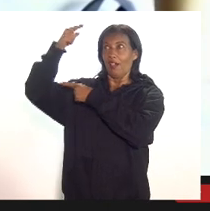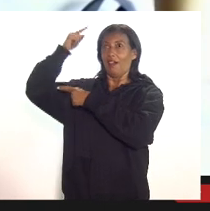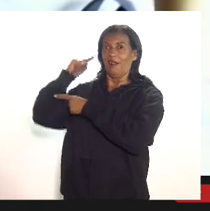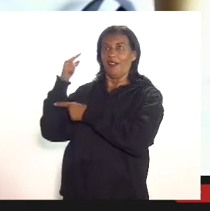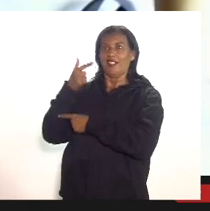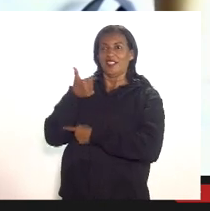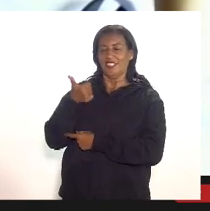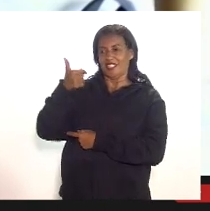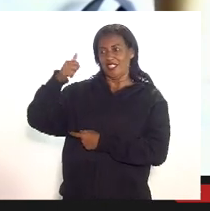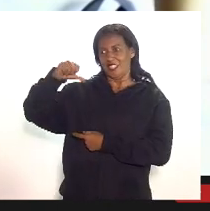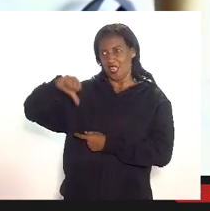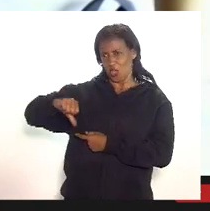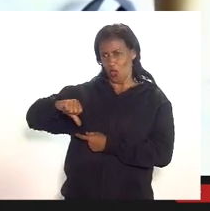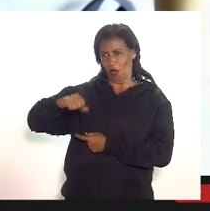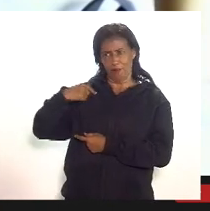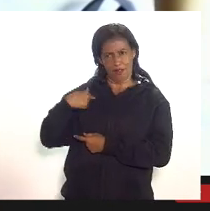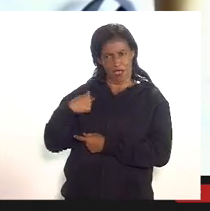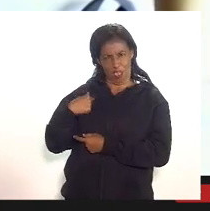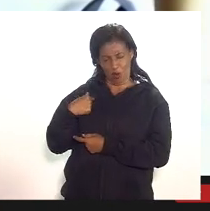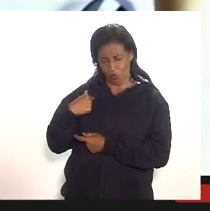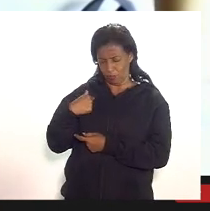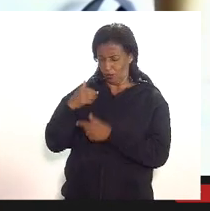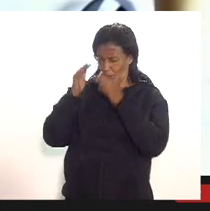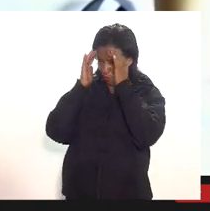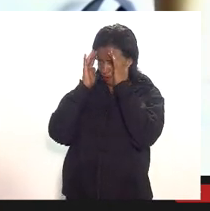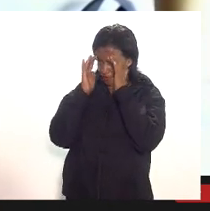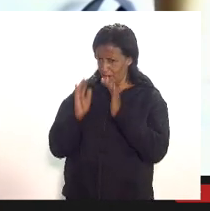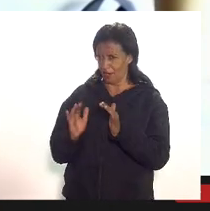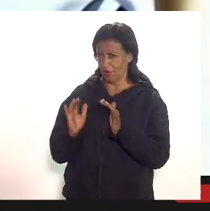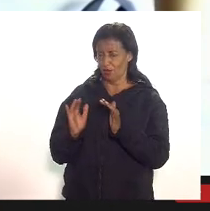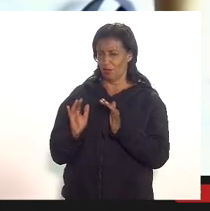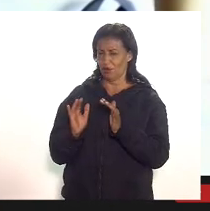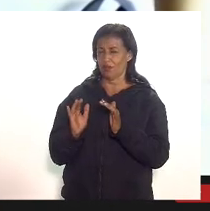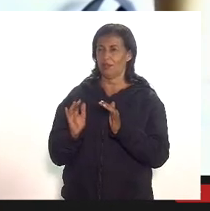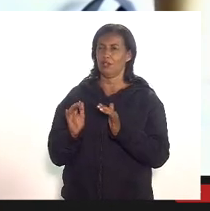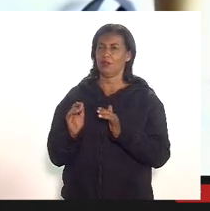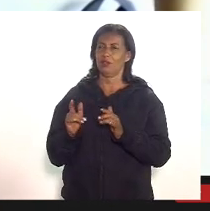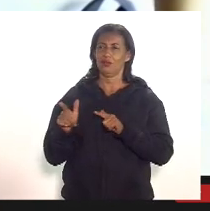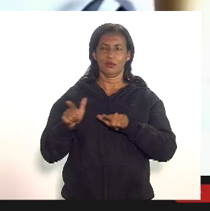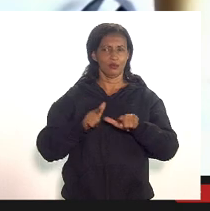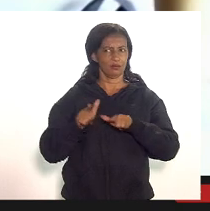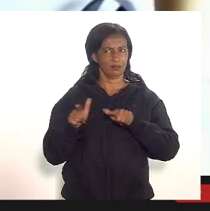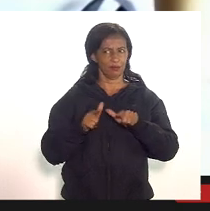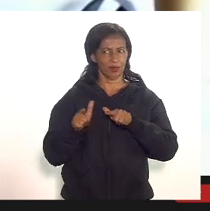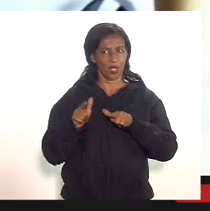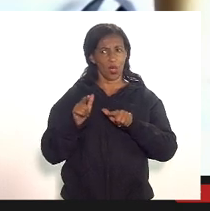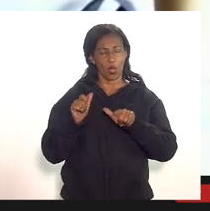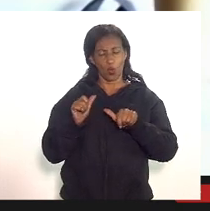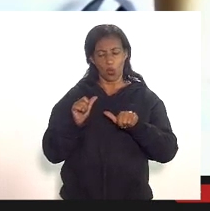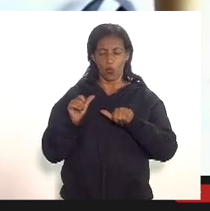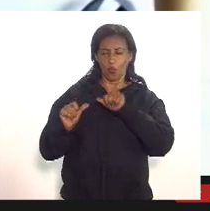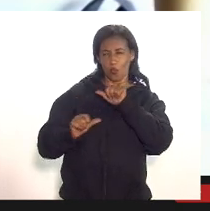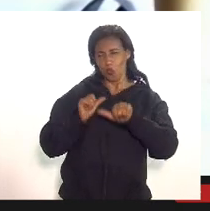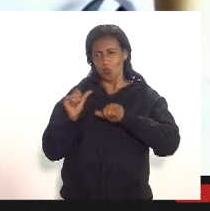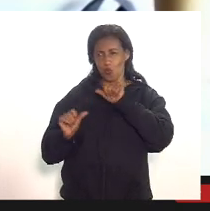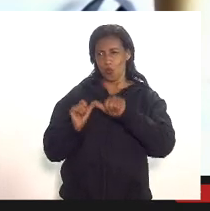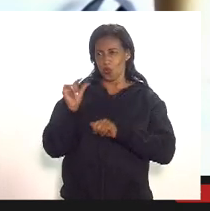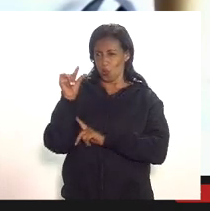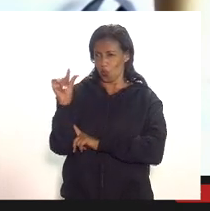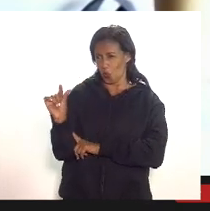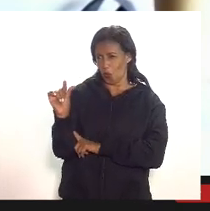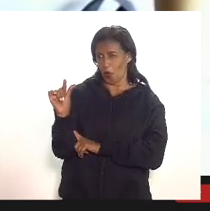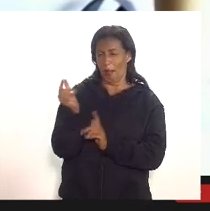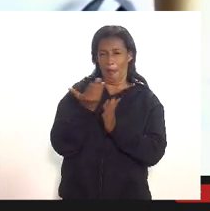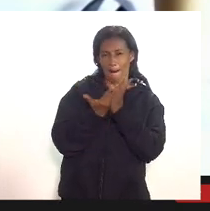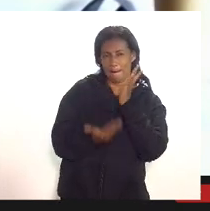eu cumpro o dever de casa também fiz mudou um pouquinho em vez da perda ser de 800